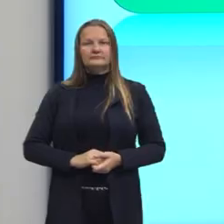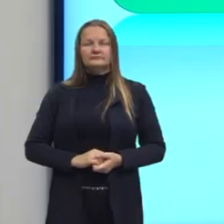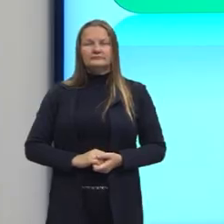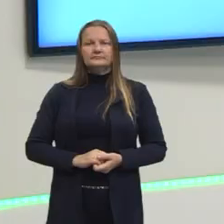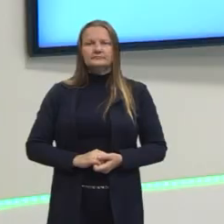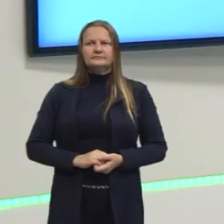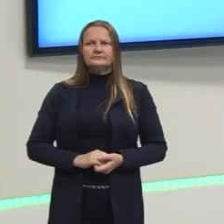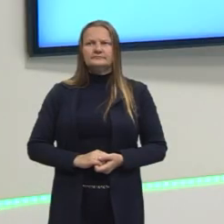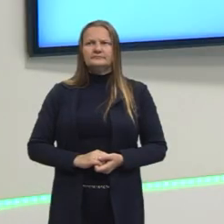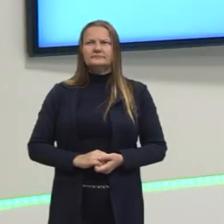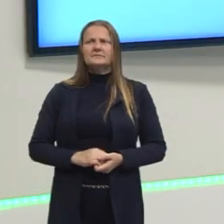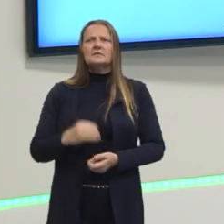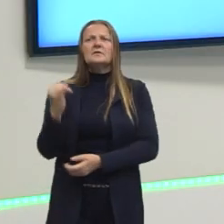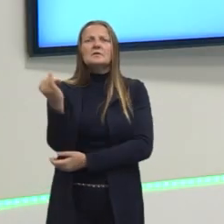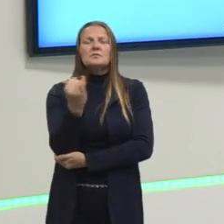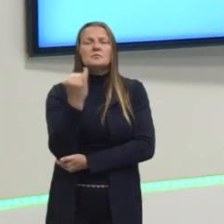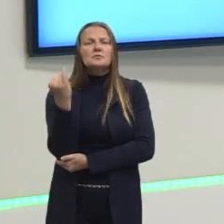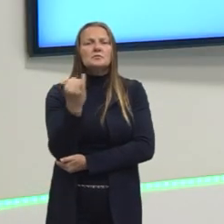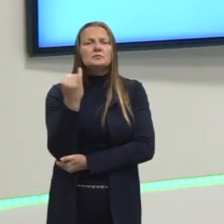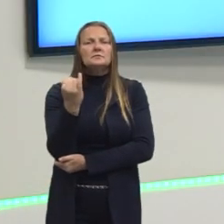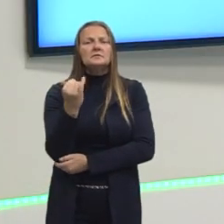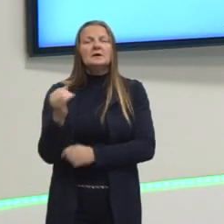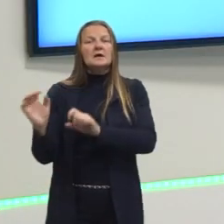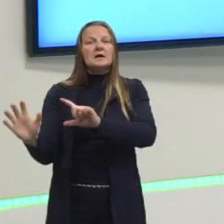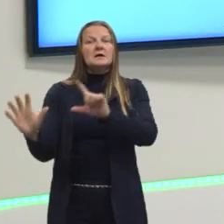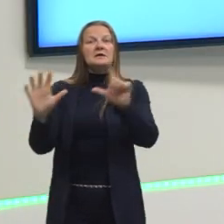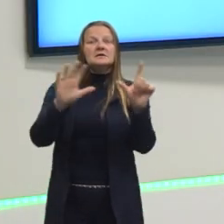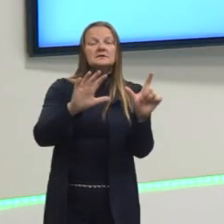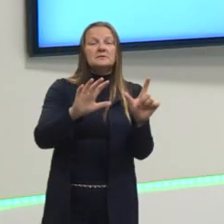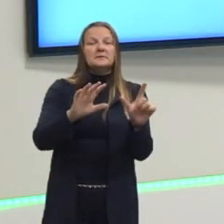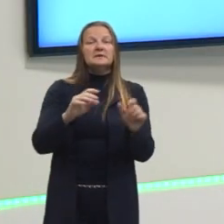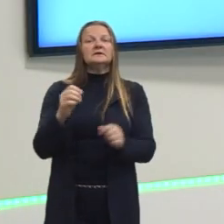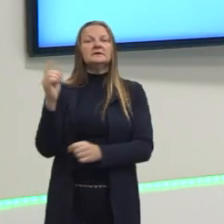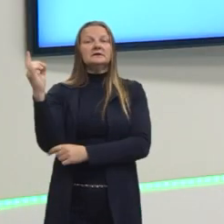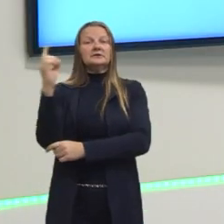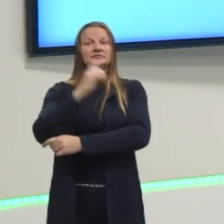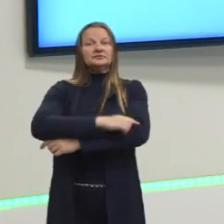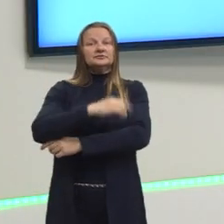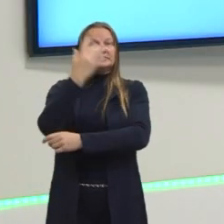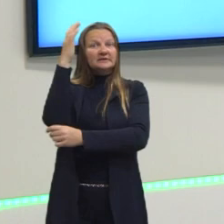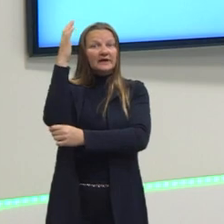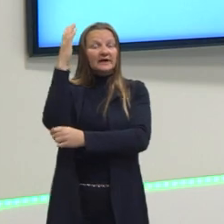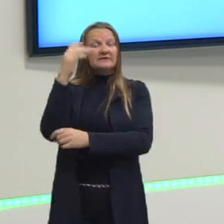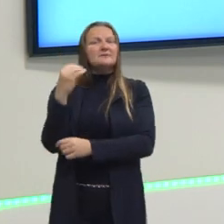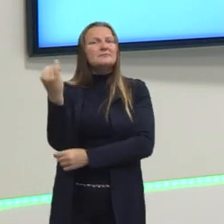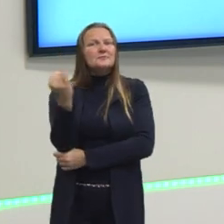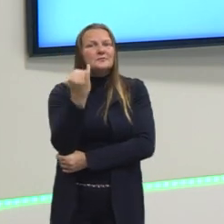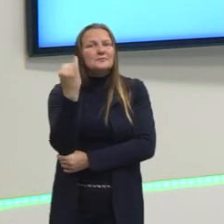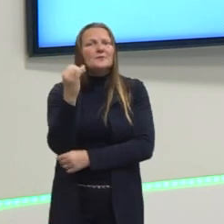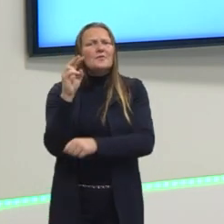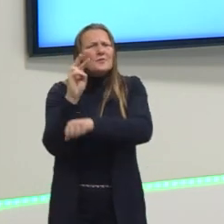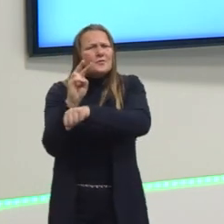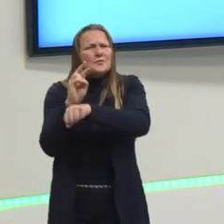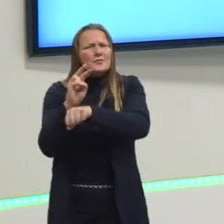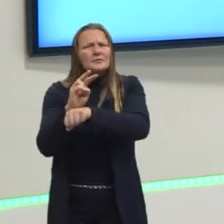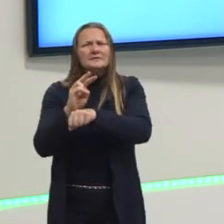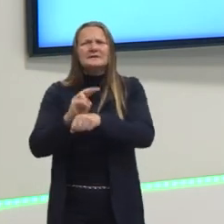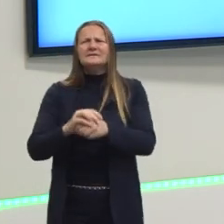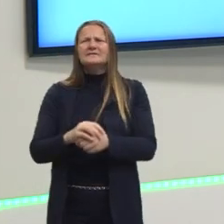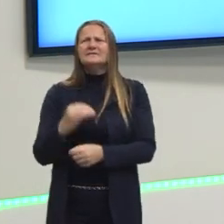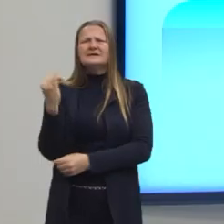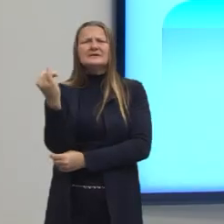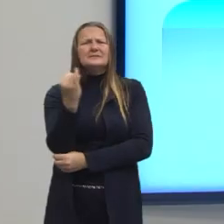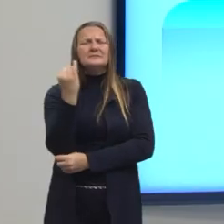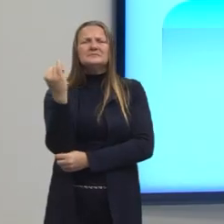Então, a importância, já que estamos na semana do dia da árvore, vamos falar um pouquinho de uma... A importância